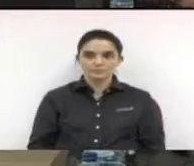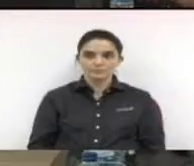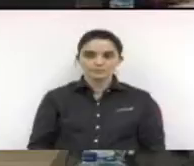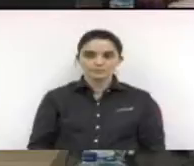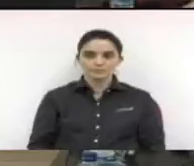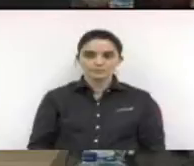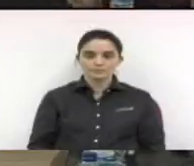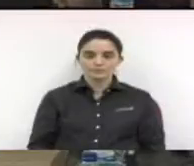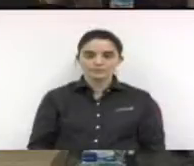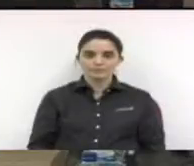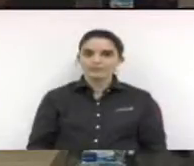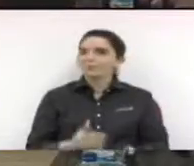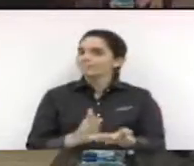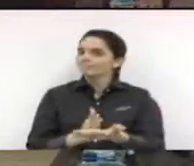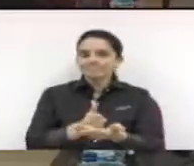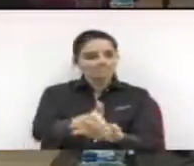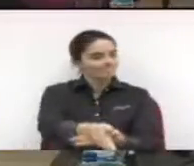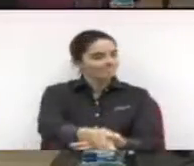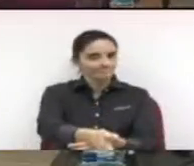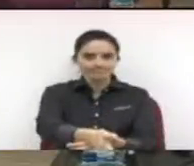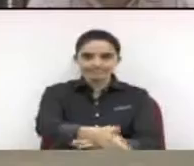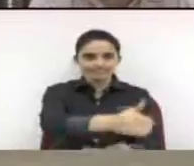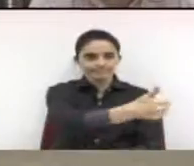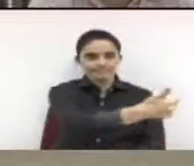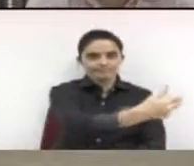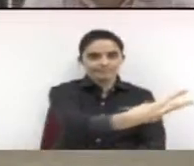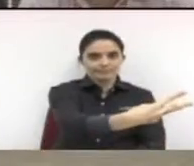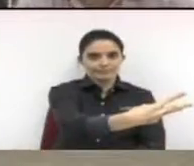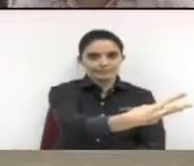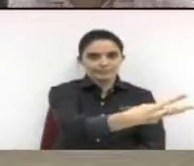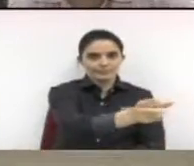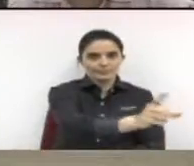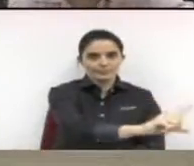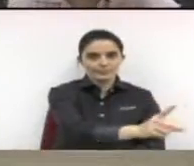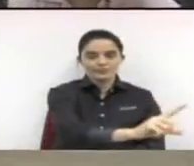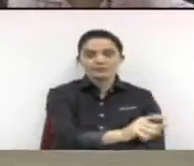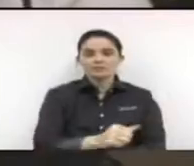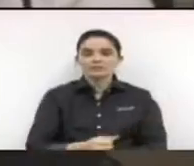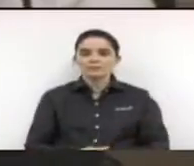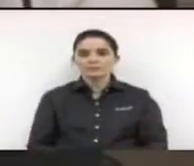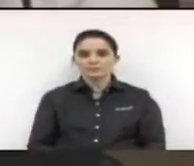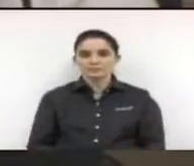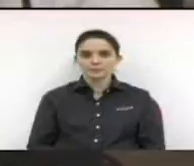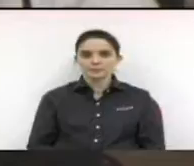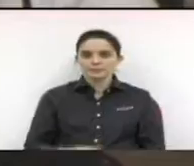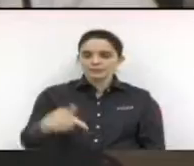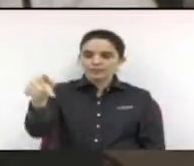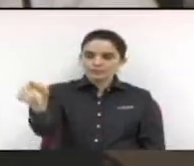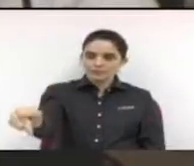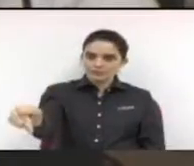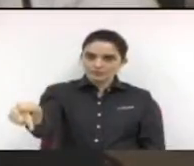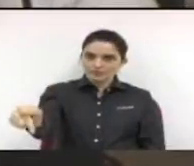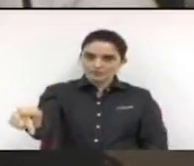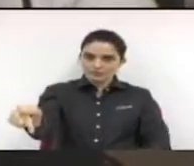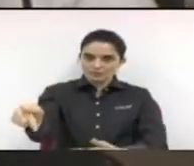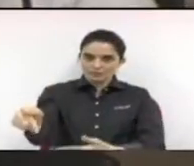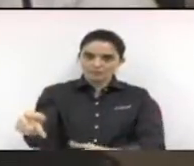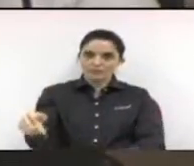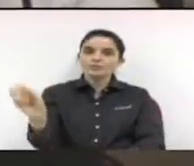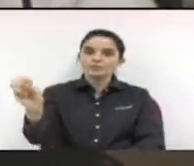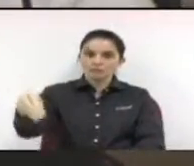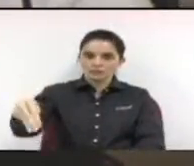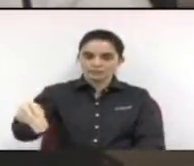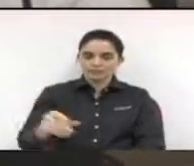Está rejeitada por 13 votos contrário e sete favoráveis.